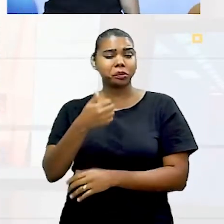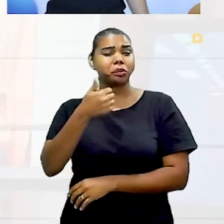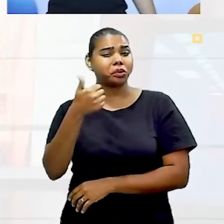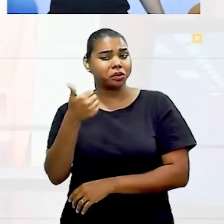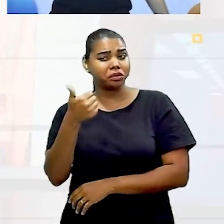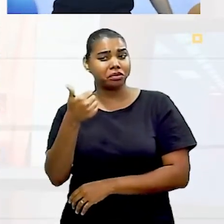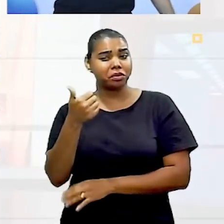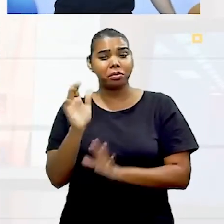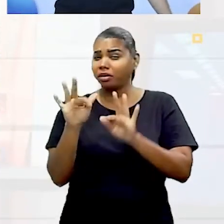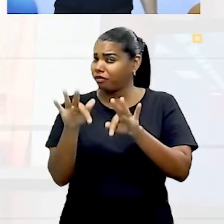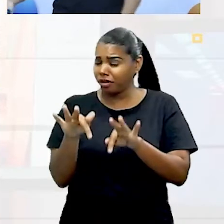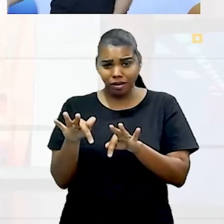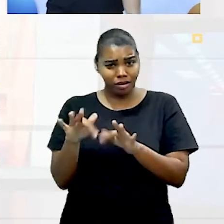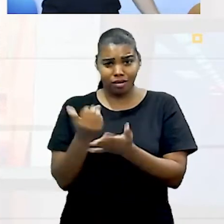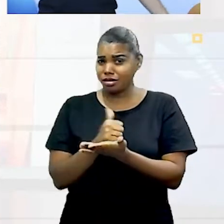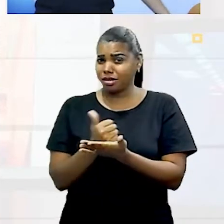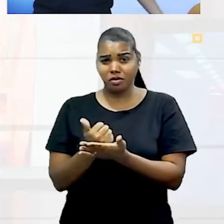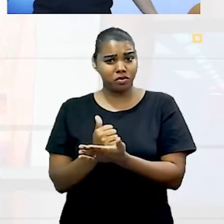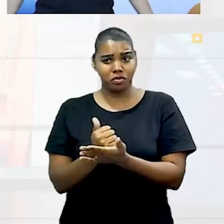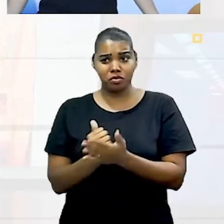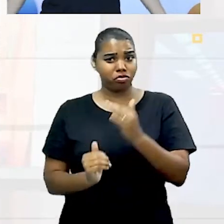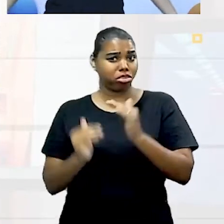finalizar o jogo com o nível 50.